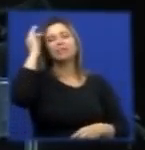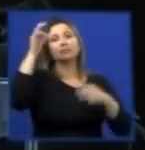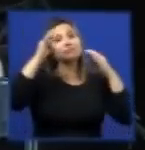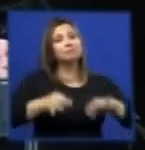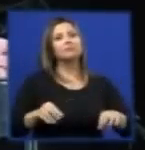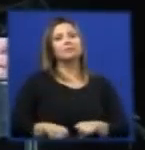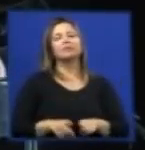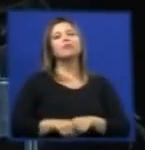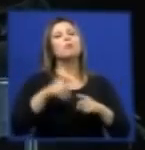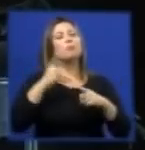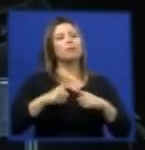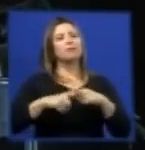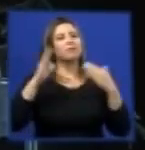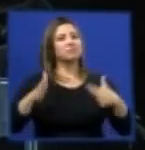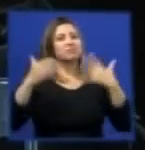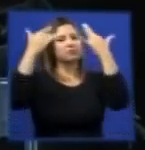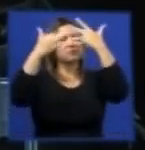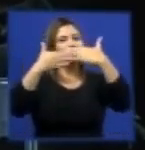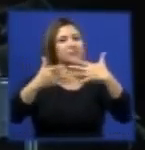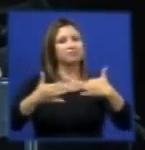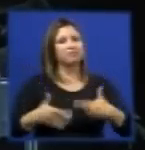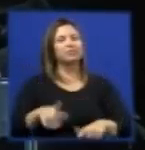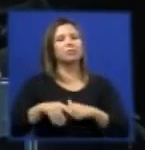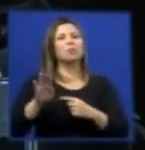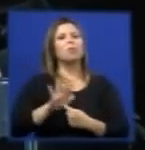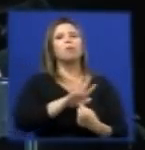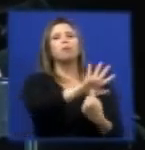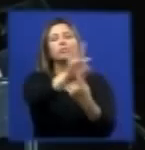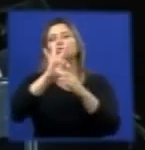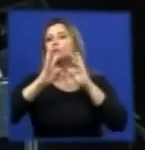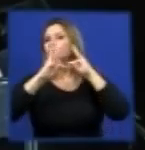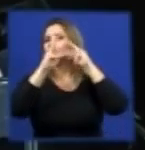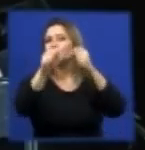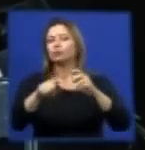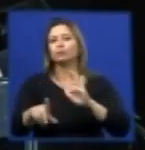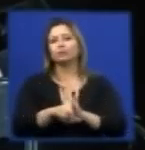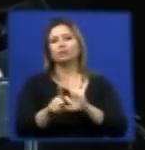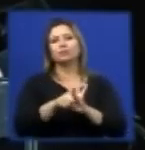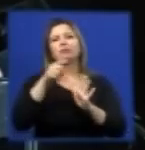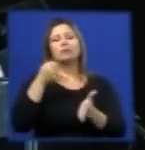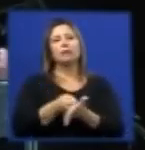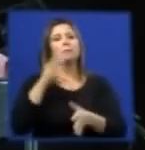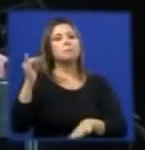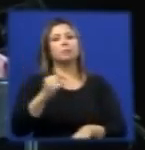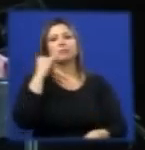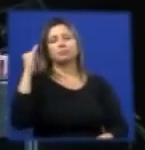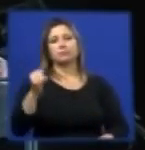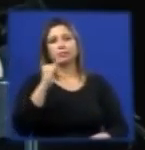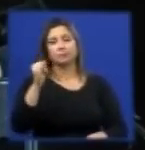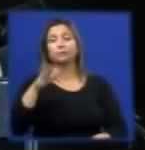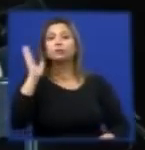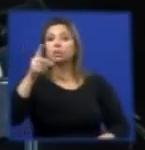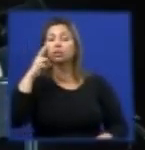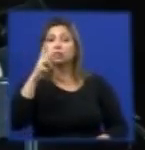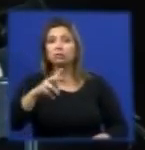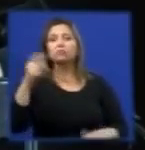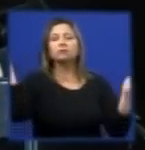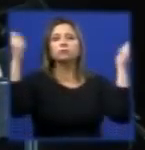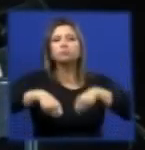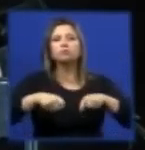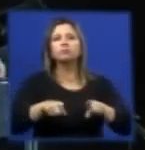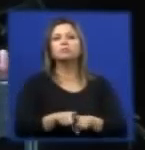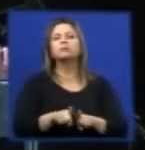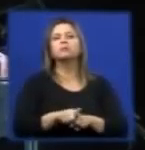porque foi citado todas as resoluções e legislações específicas pertinentes. Nós vimos pela capacidade